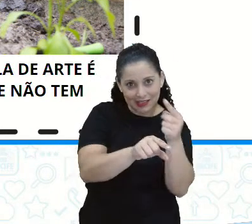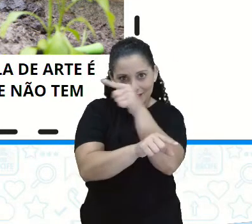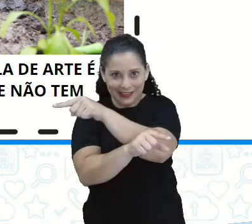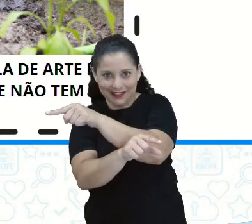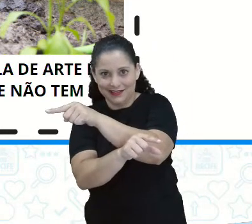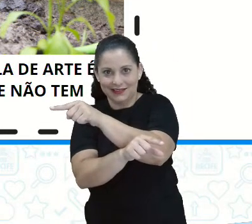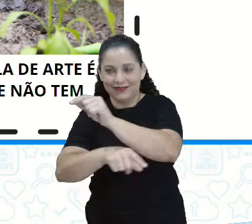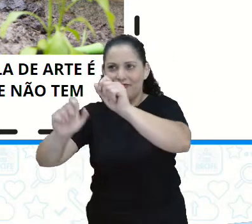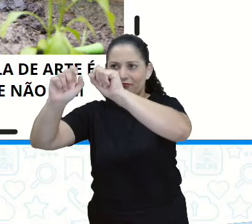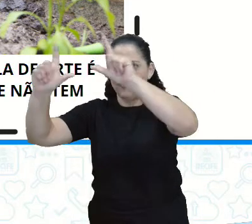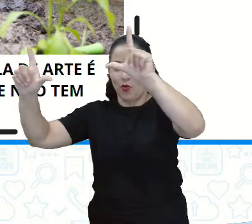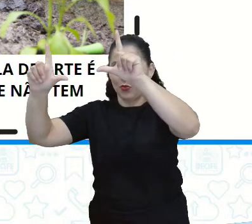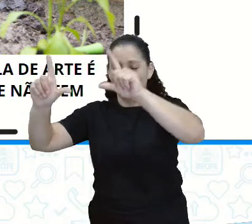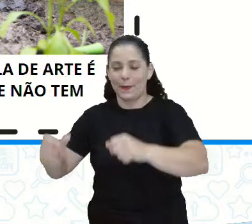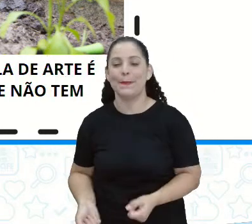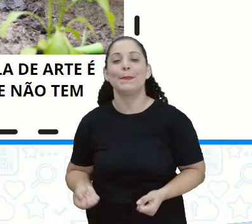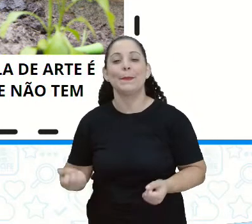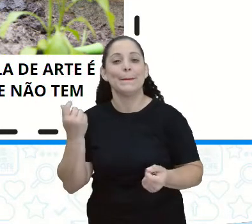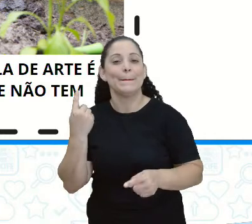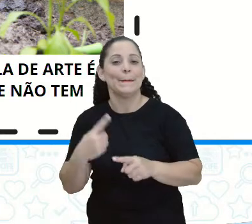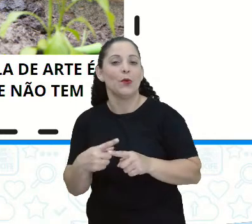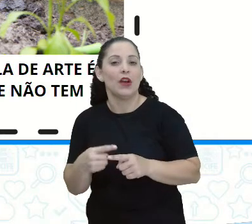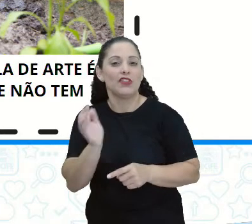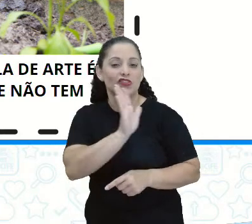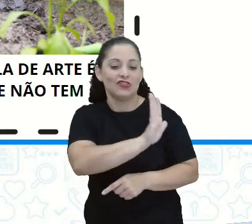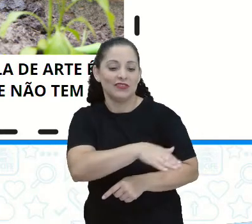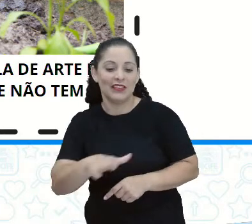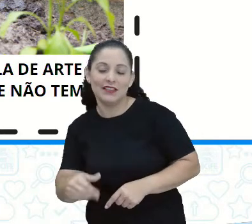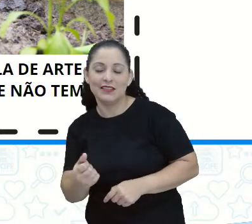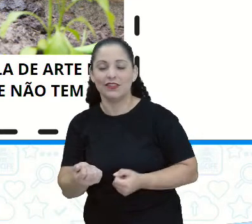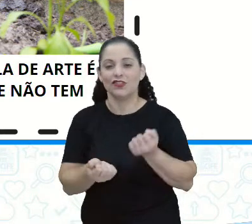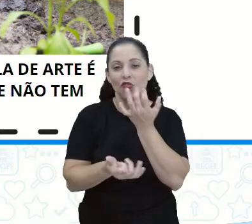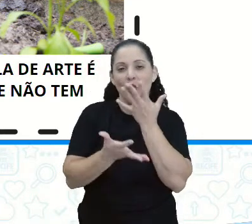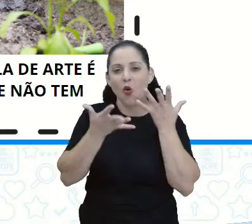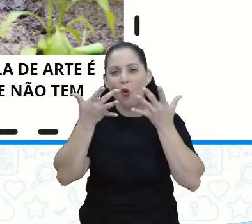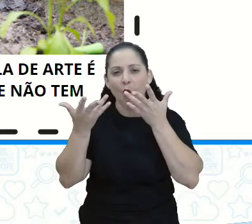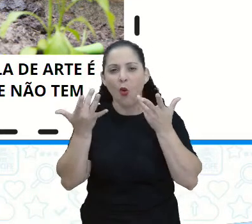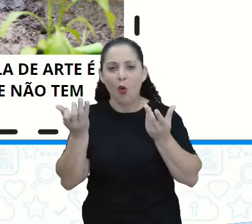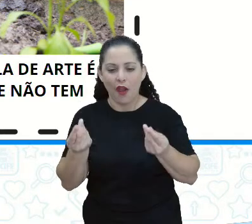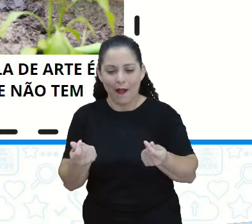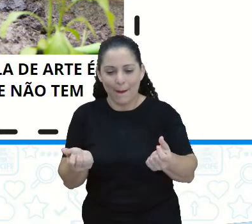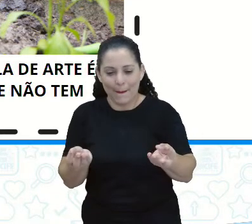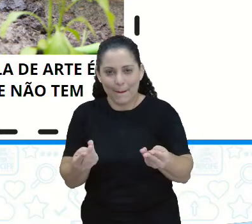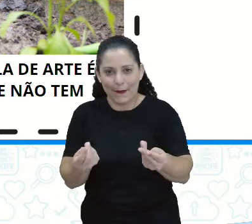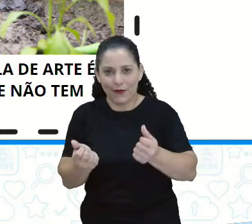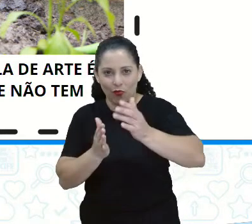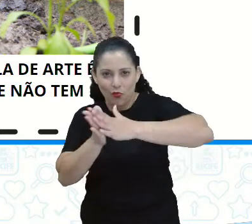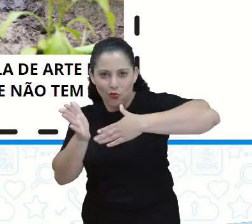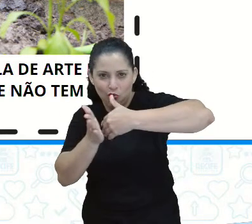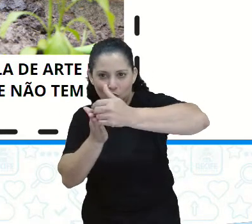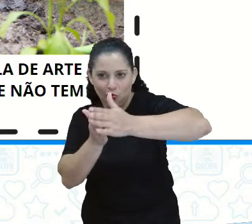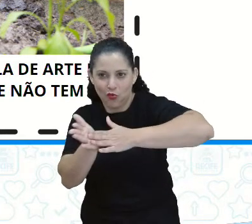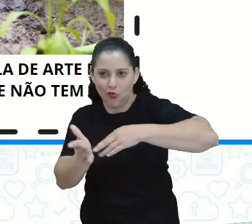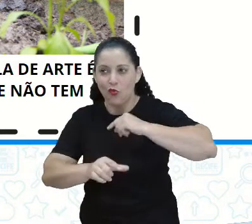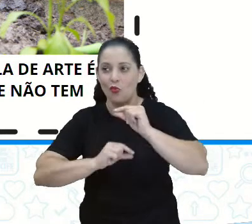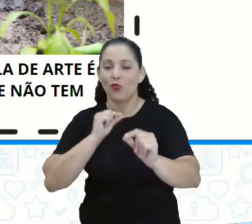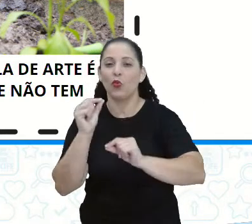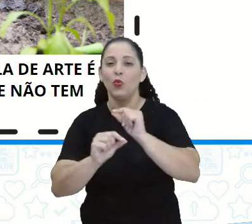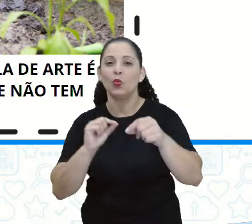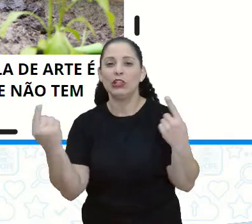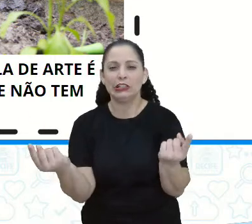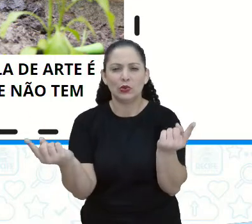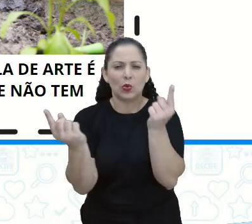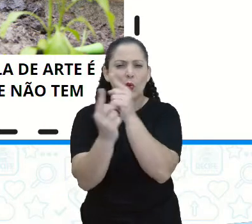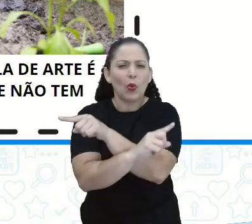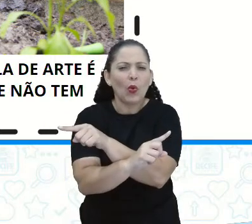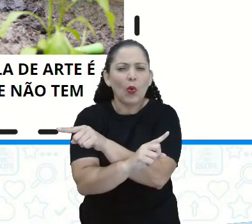crianças estão com as mãos pintadas, tá? Então houve alguma coisa aí, alguma troca,